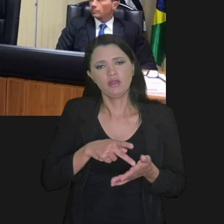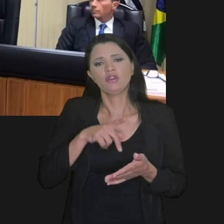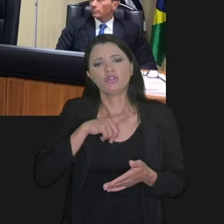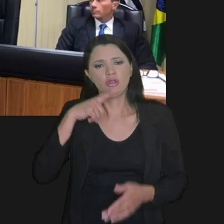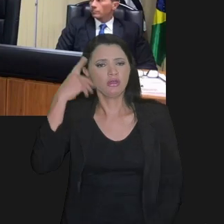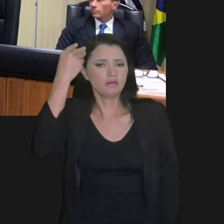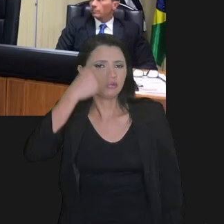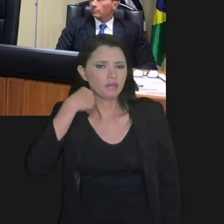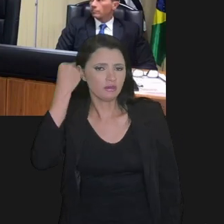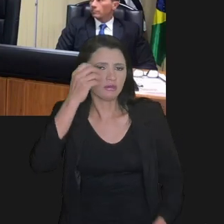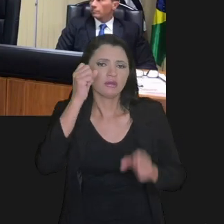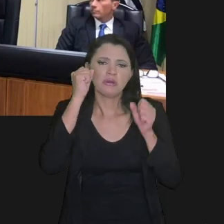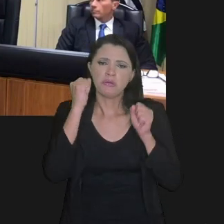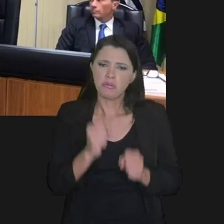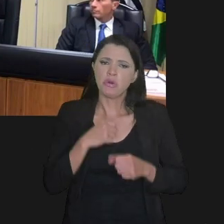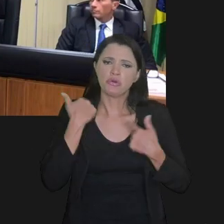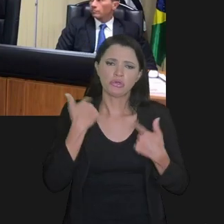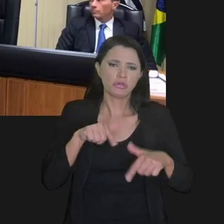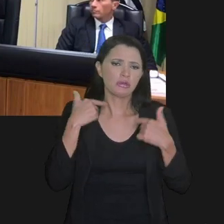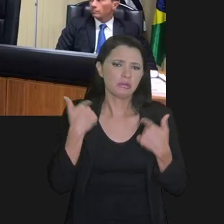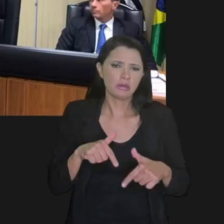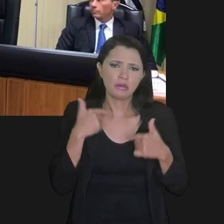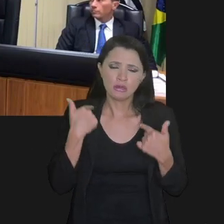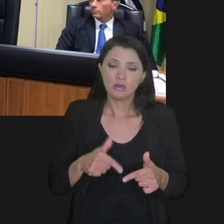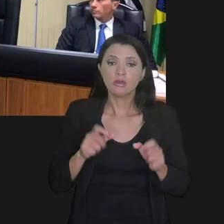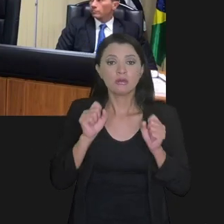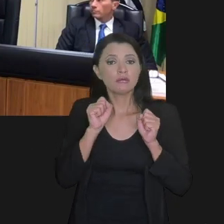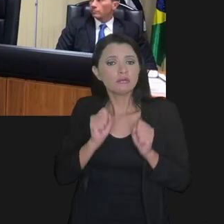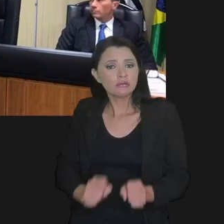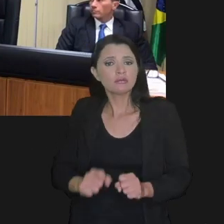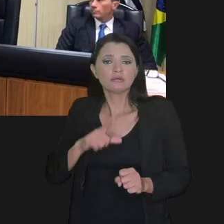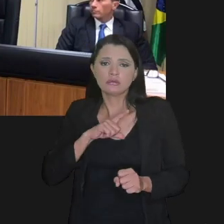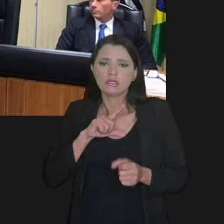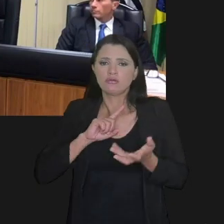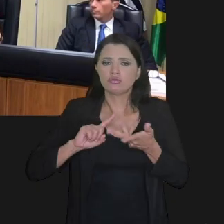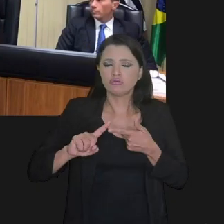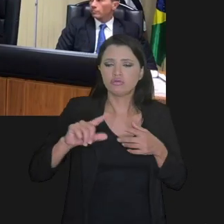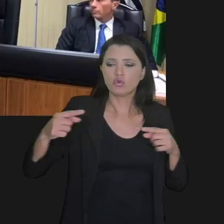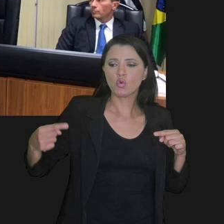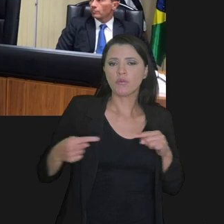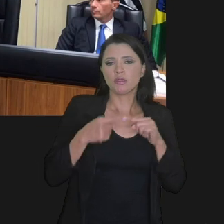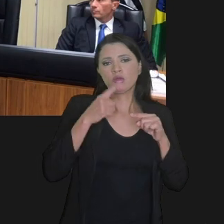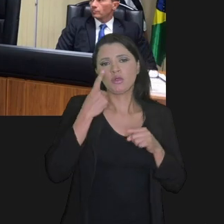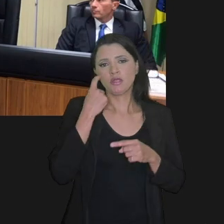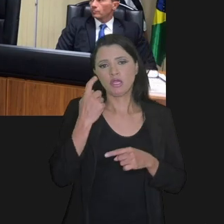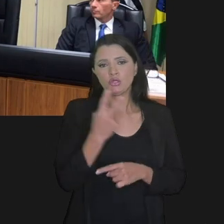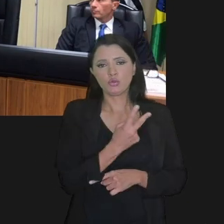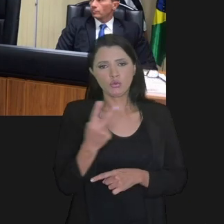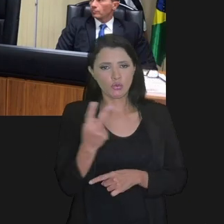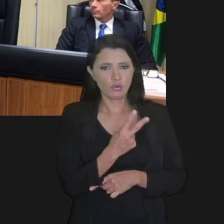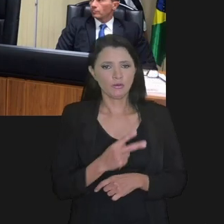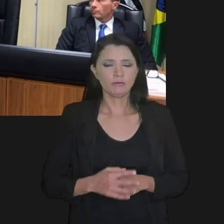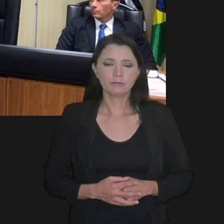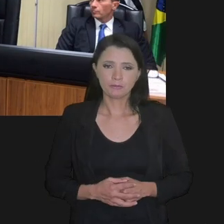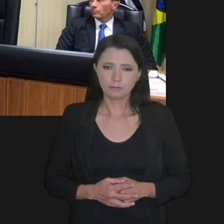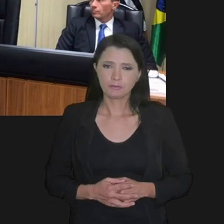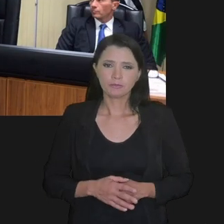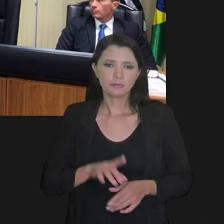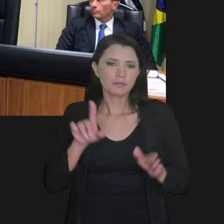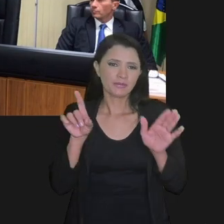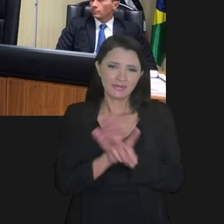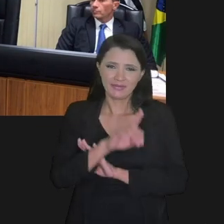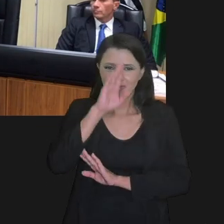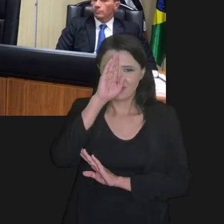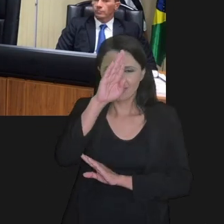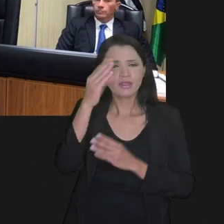realmente, a gente tem bastante experiência e pode trabalhar de uma forma que haja a conjugação de interesses entre ambas as partes.